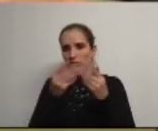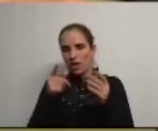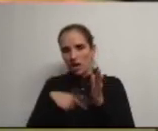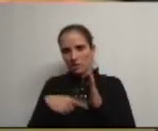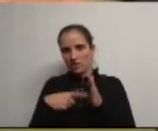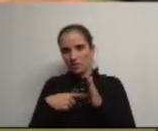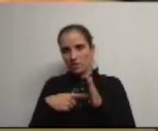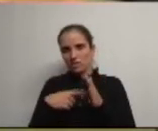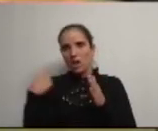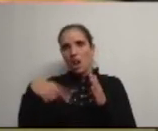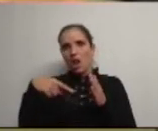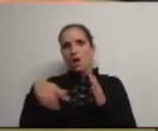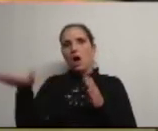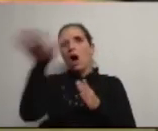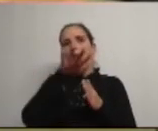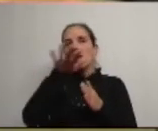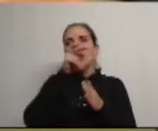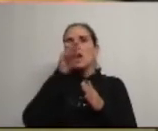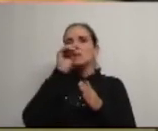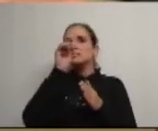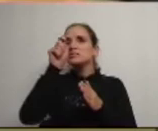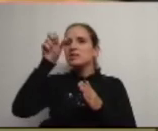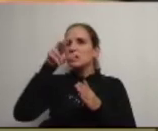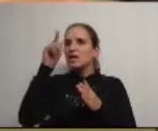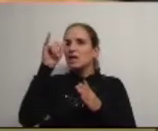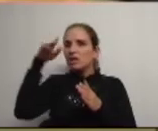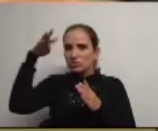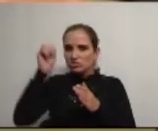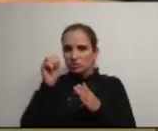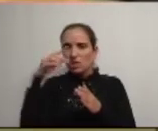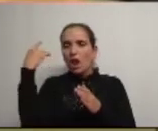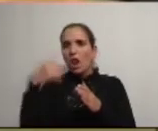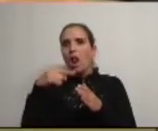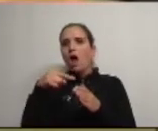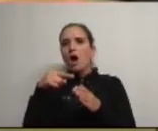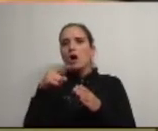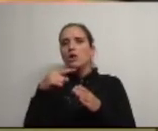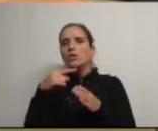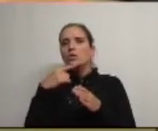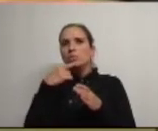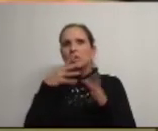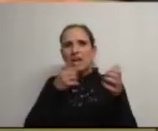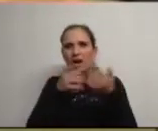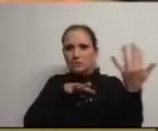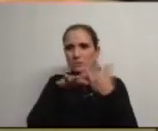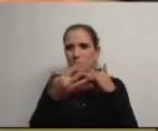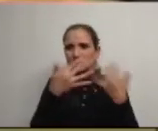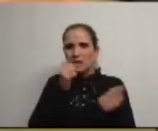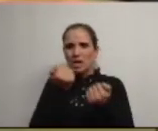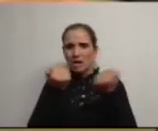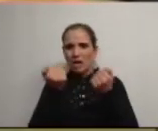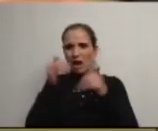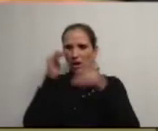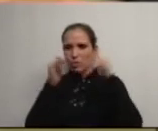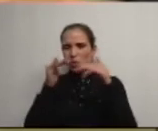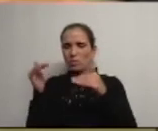Agda nós temos uma zona das sequinhas que está muito congestionada em que as pessoas têm as estradas em cima